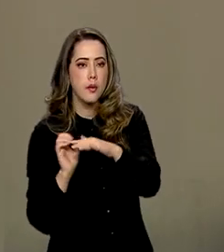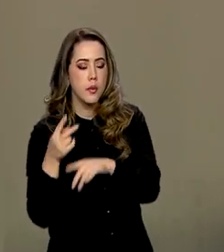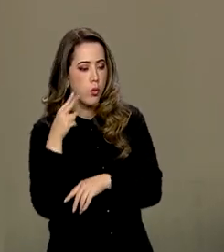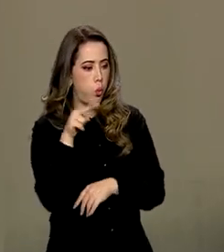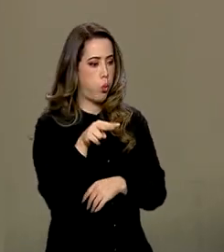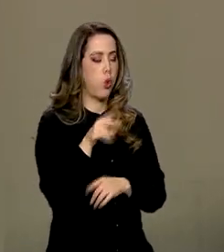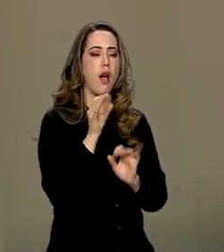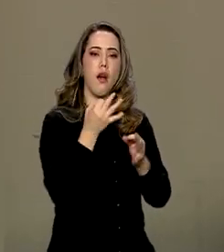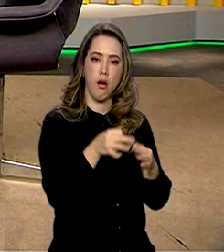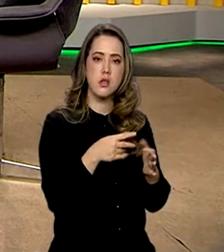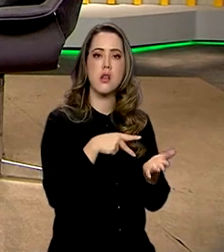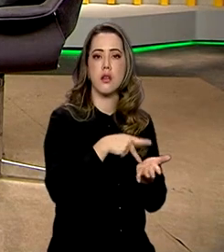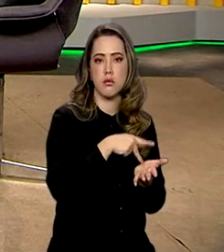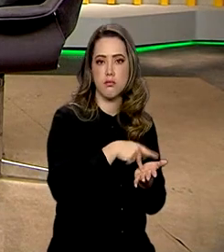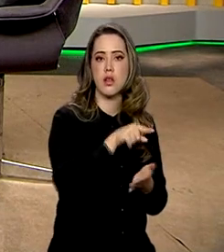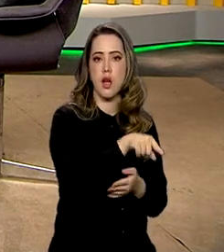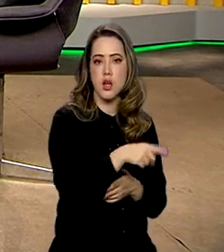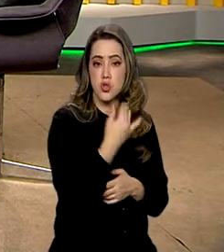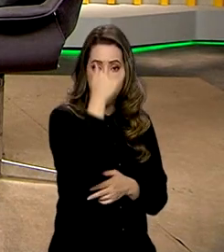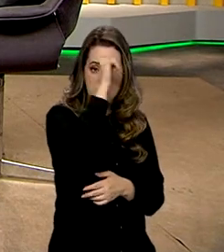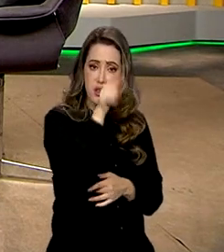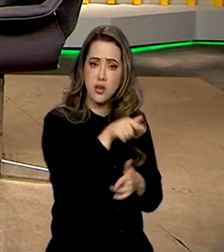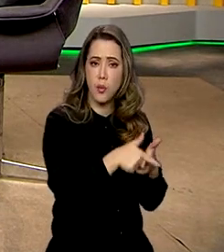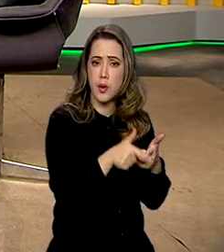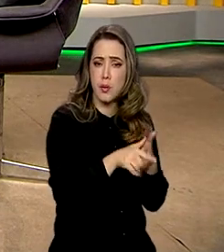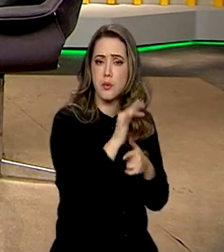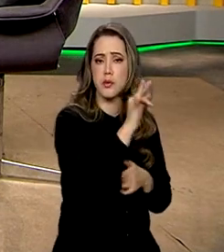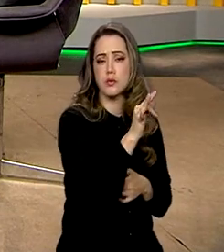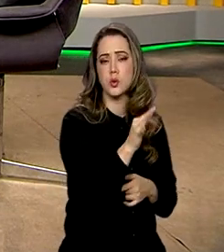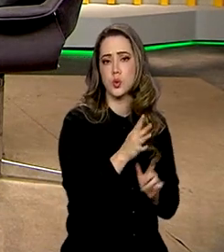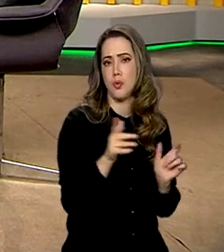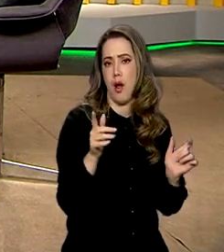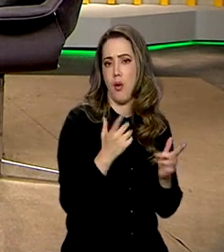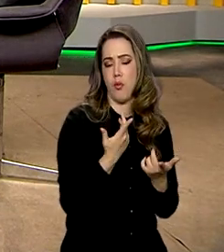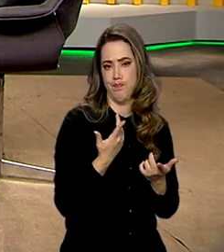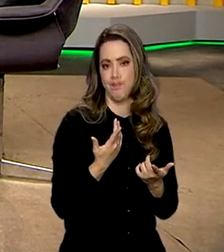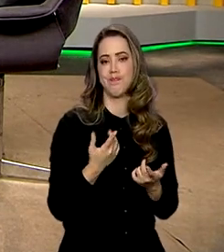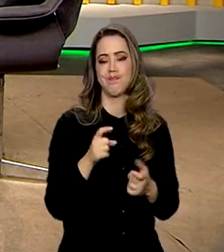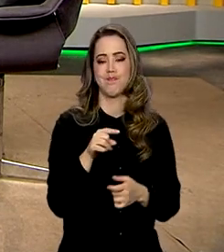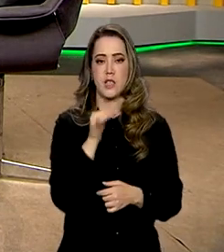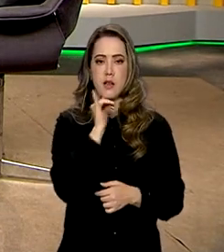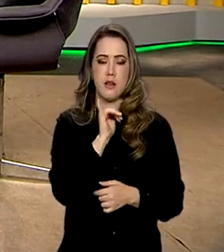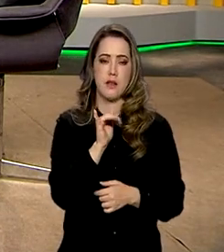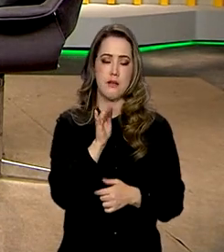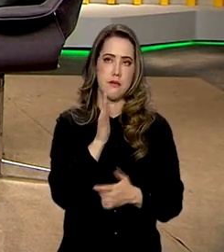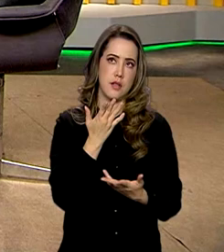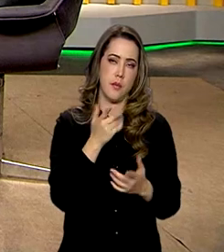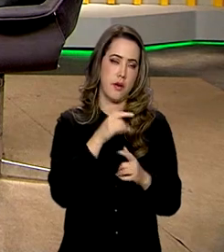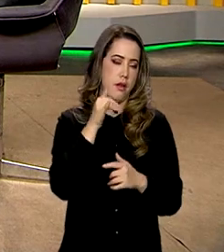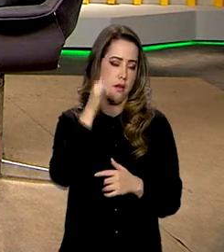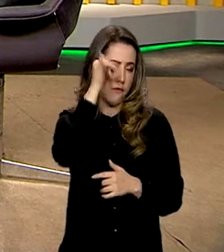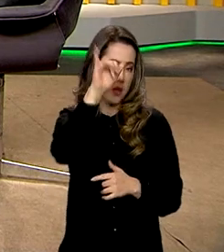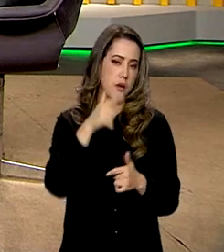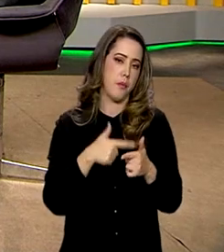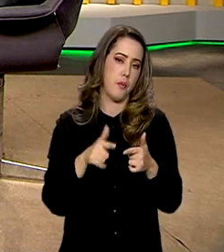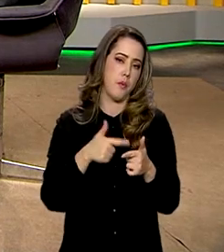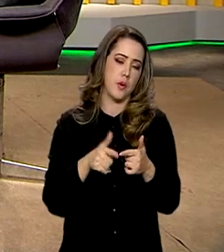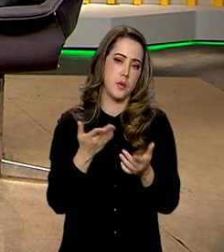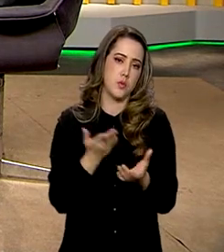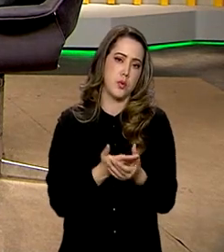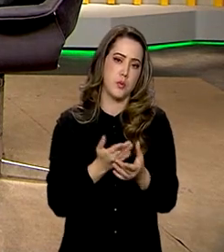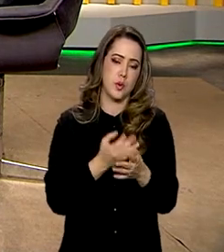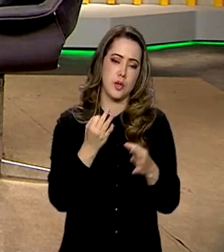age para evitar que aquilo se transforme num grande problema no futuro e evita, por exemplo, uma grande ação trabalhista, por exemplo. Com certeza.